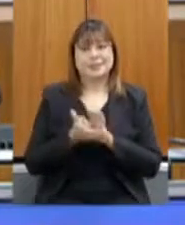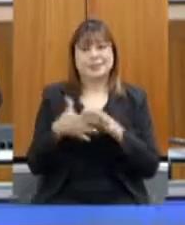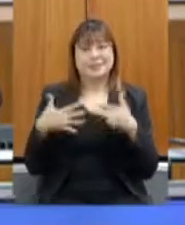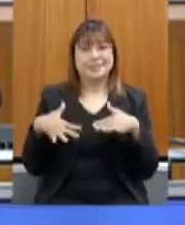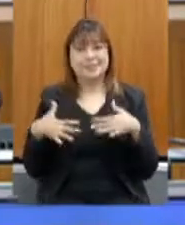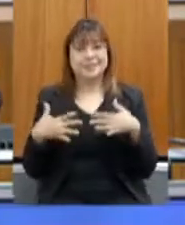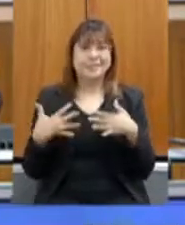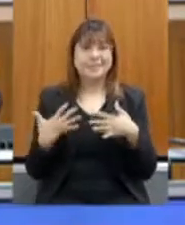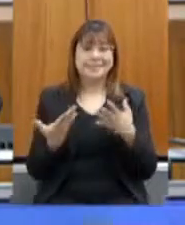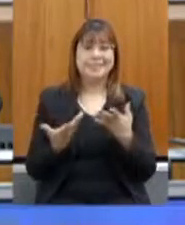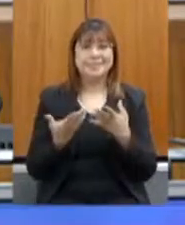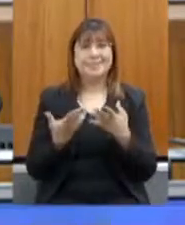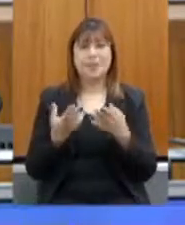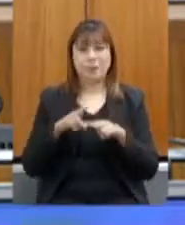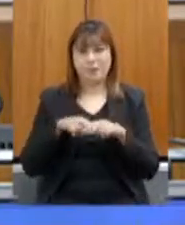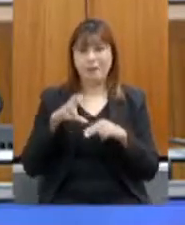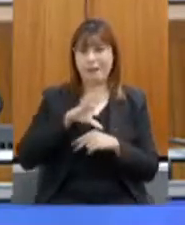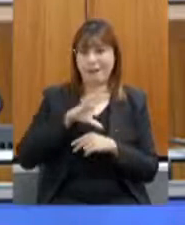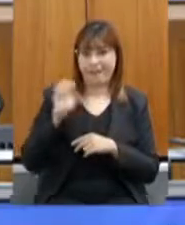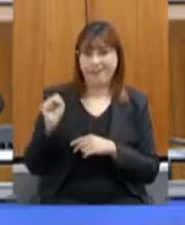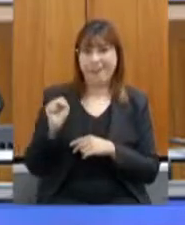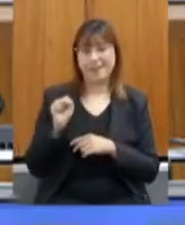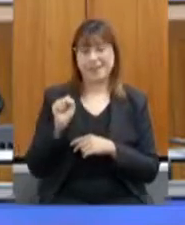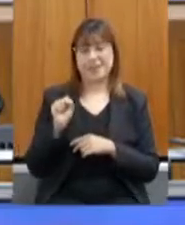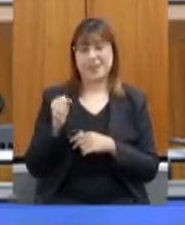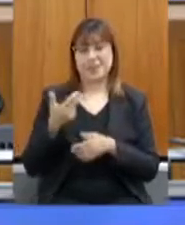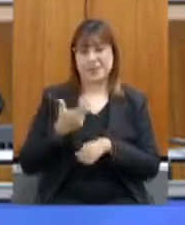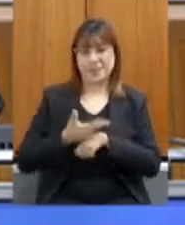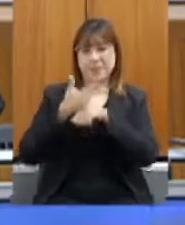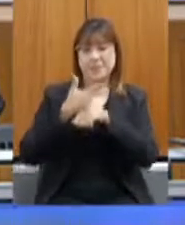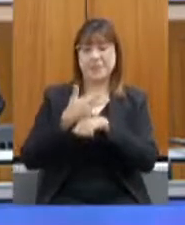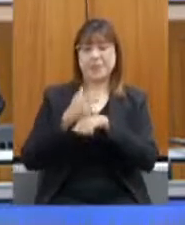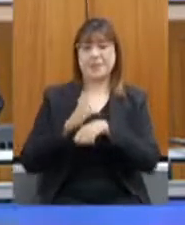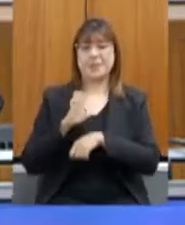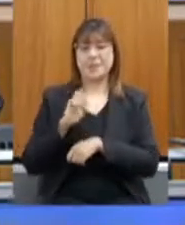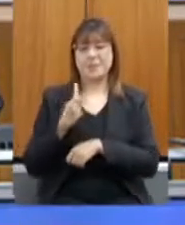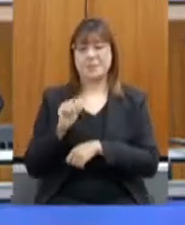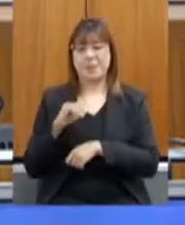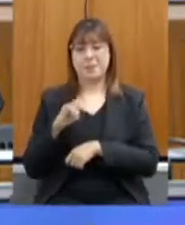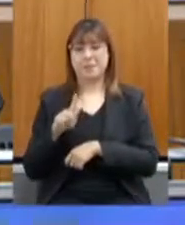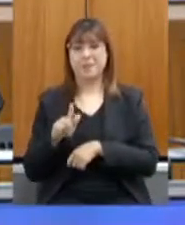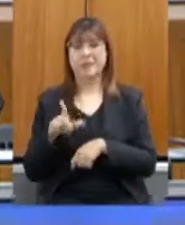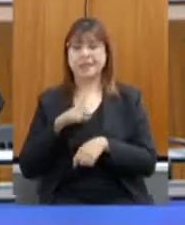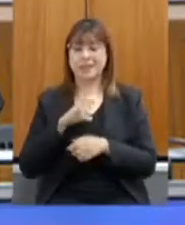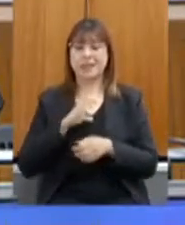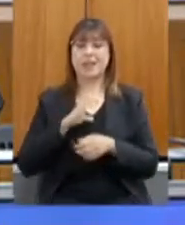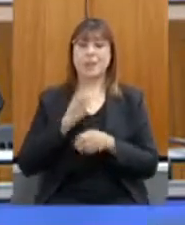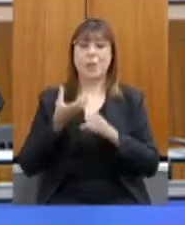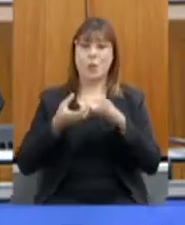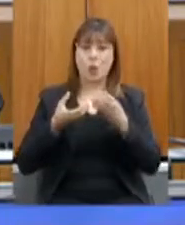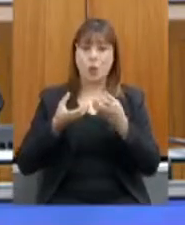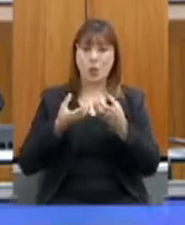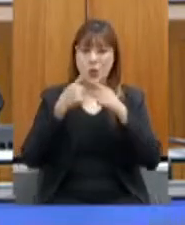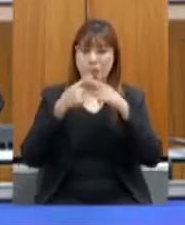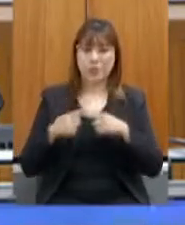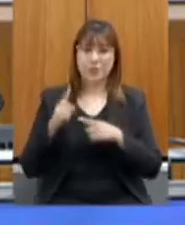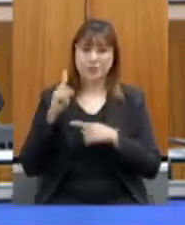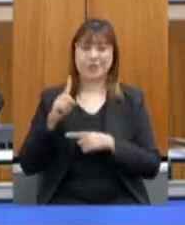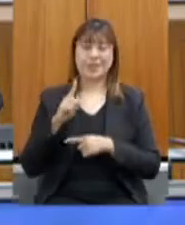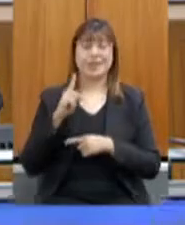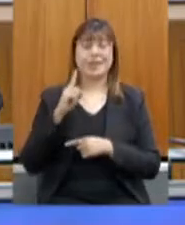não só essa premiação do vinho de Pamíquia, mas nós tivemos também no concurso, do concurso mais importante de vinhos de Londres,